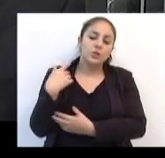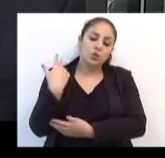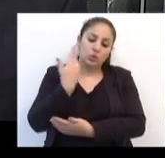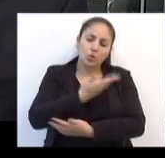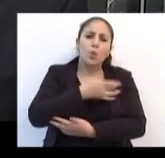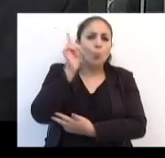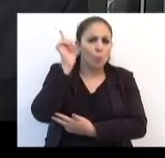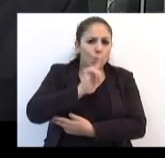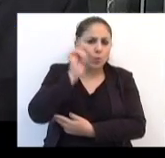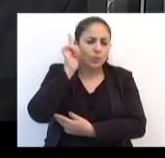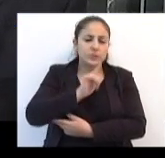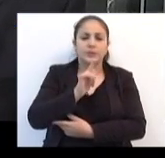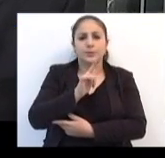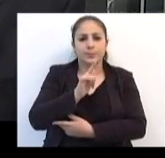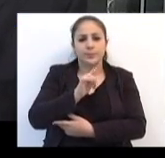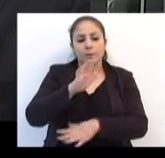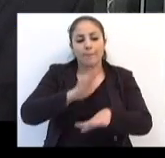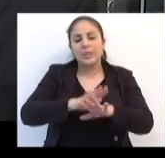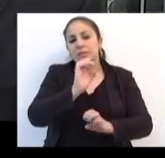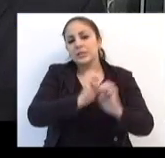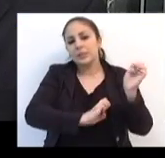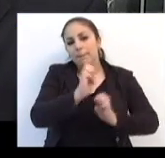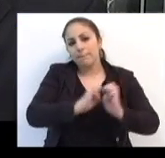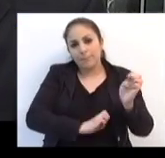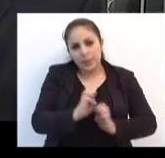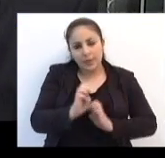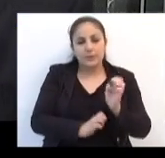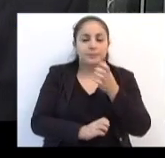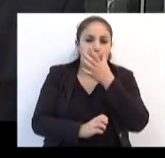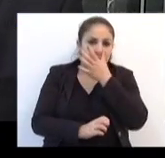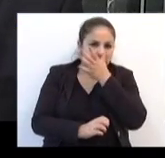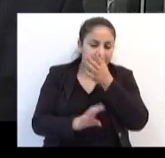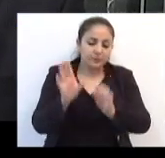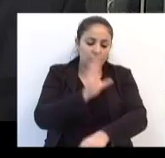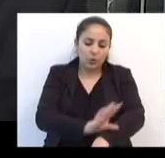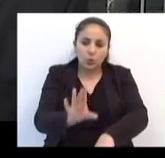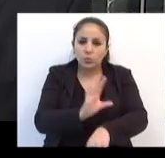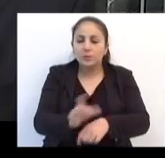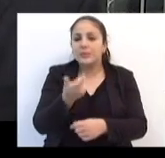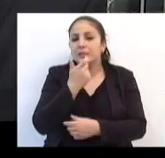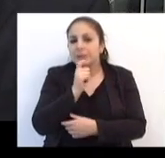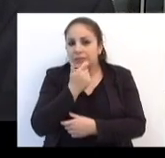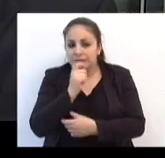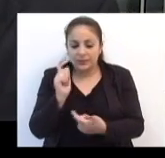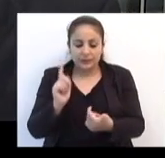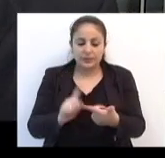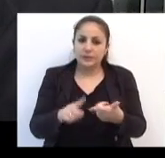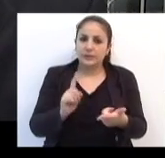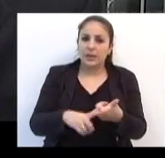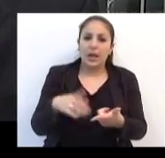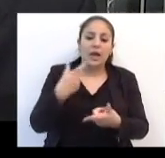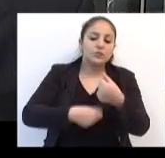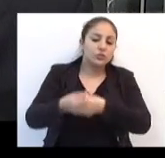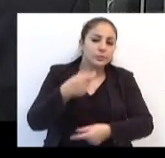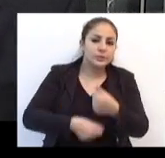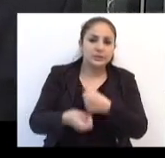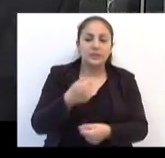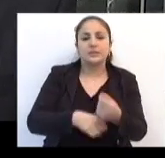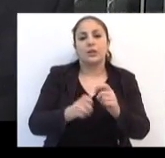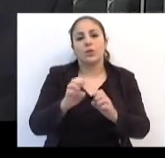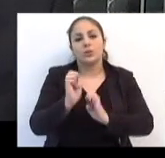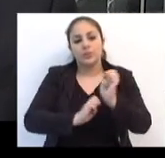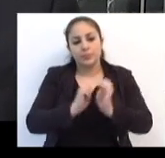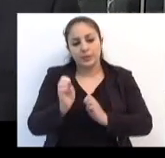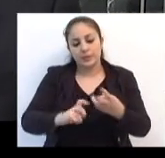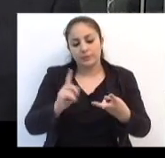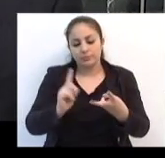Nós conseguimos, através de algumas empresas, cursos de inglês, curso de administração de empresa.